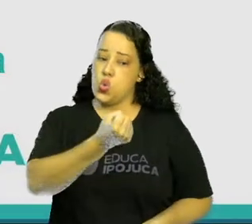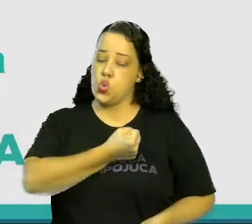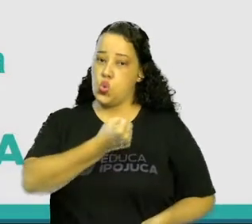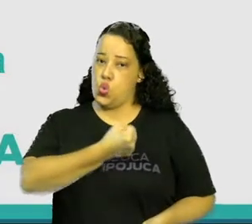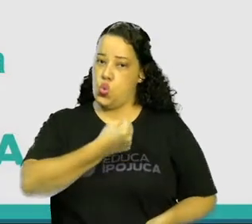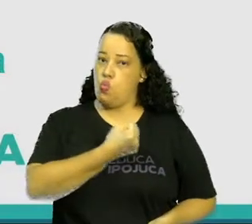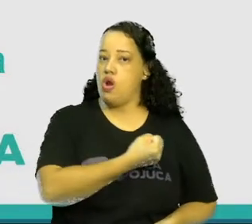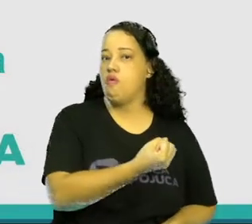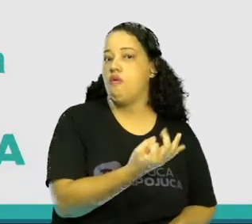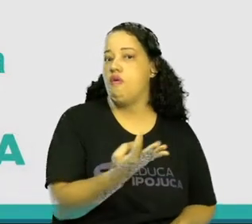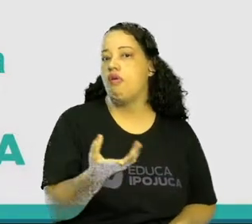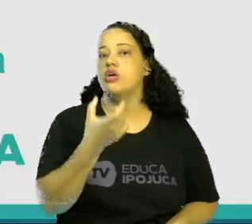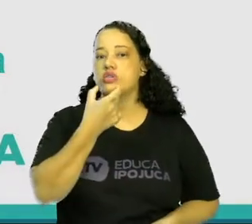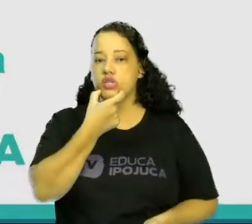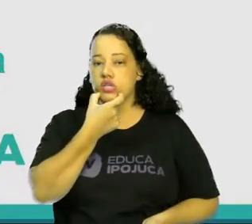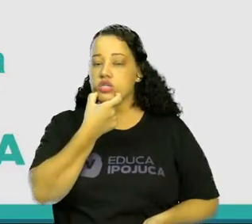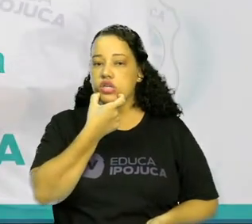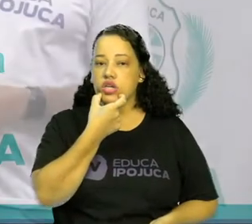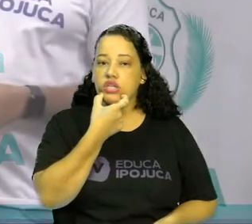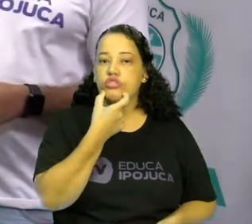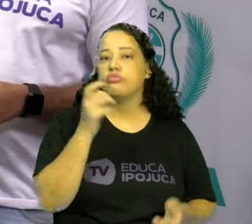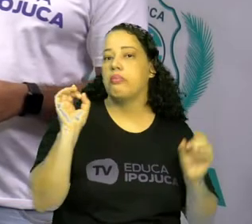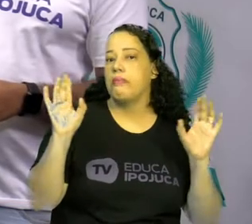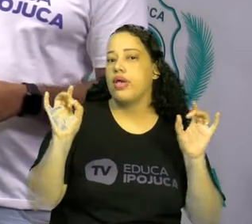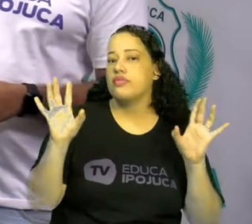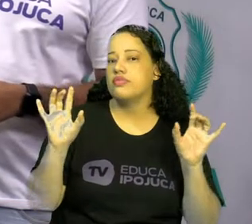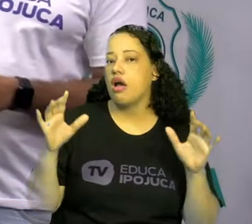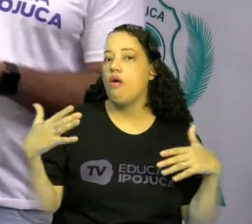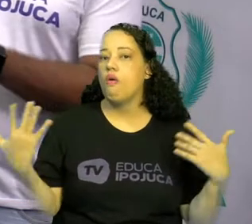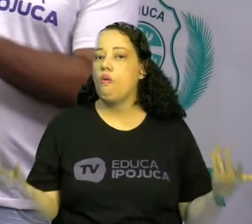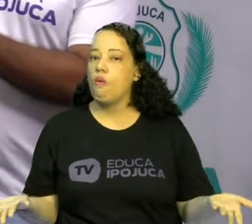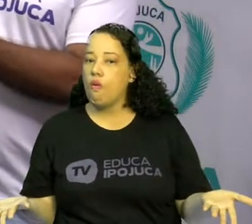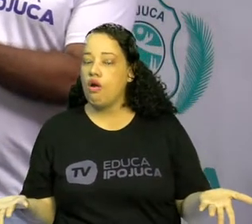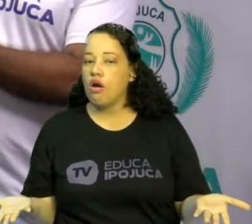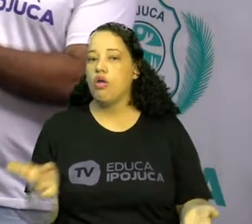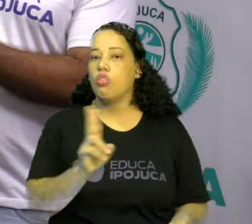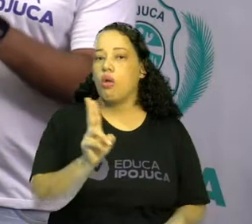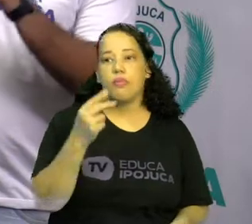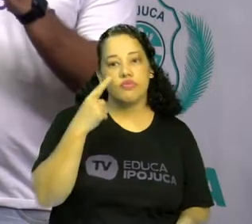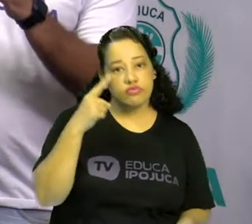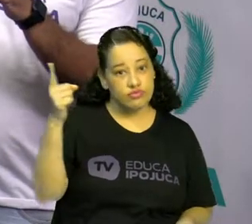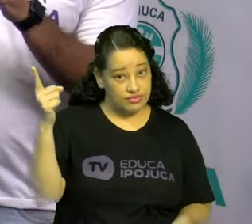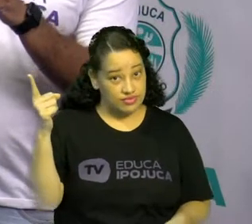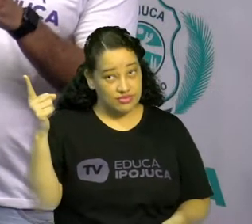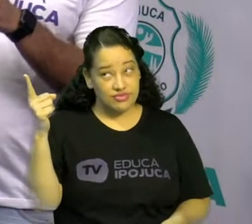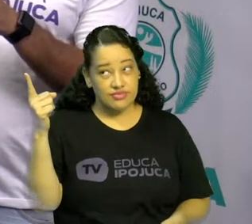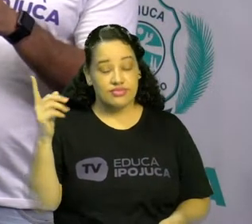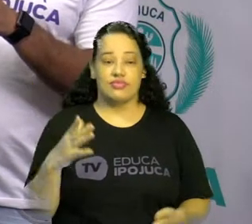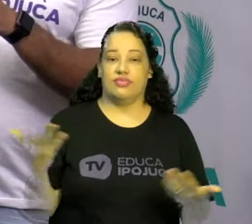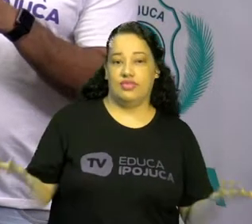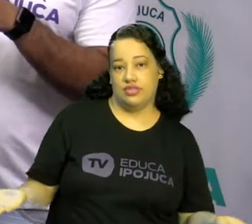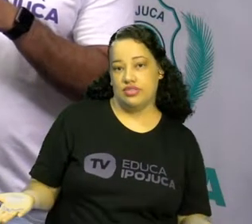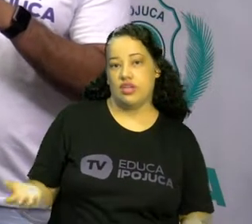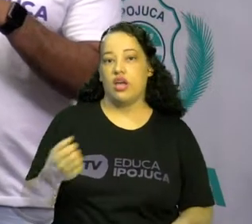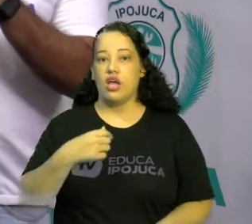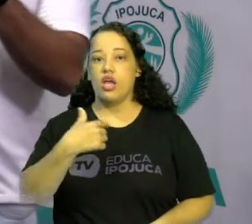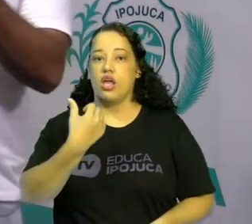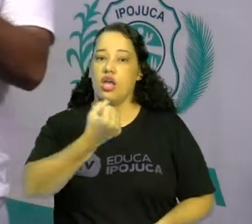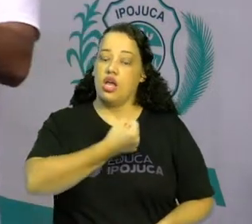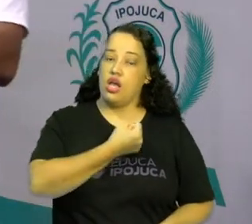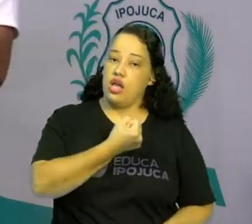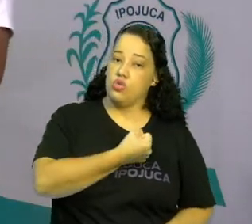em inglês, em especial the cardinal numbers, aquele que nós contamos assim,